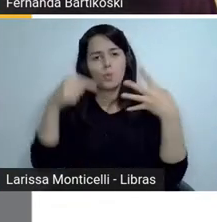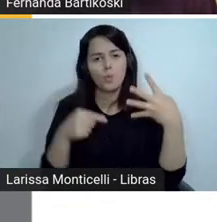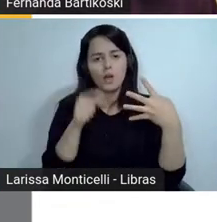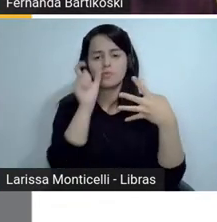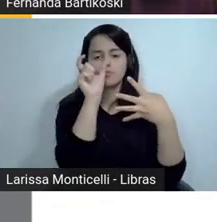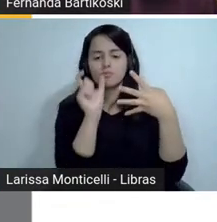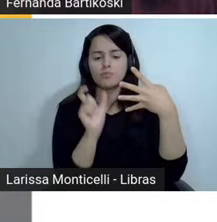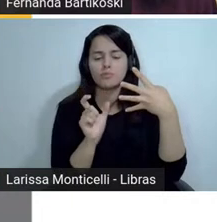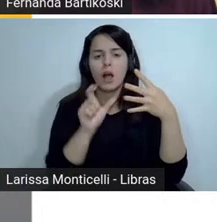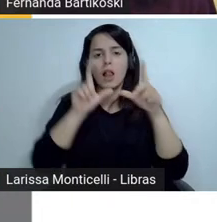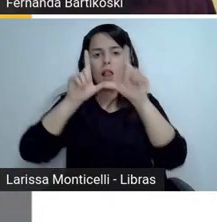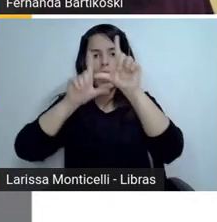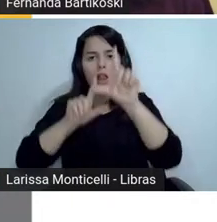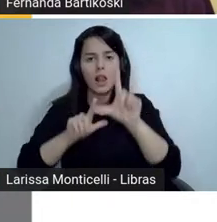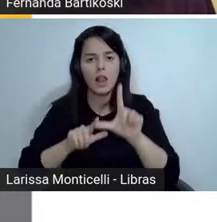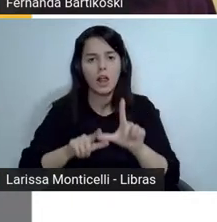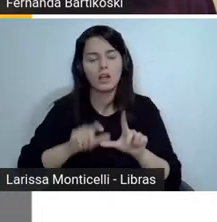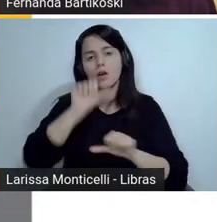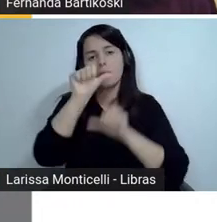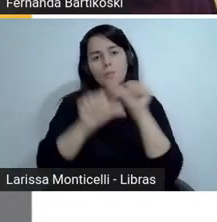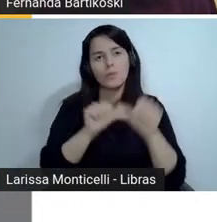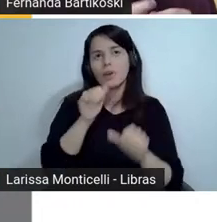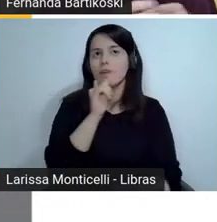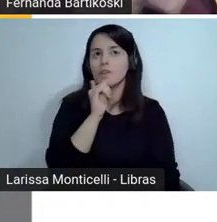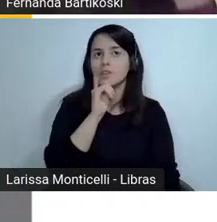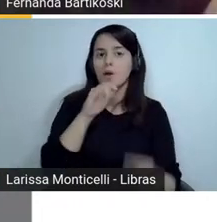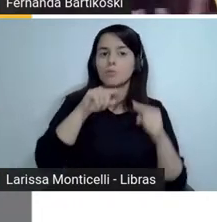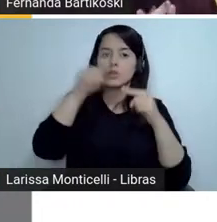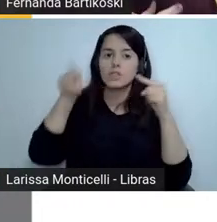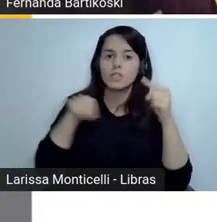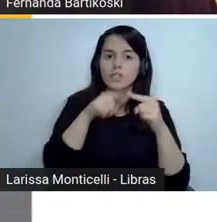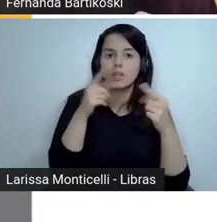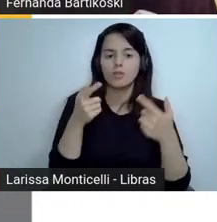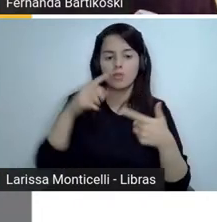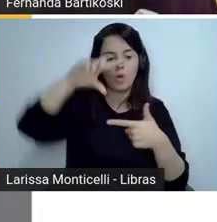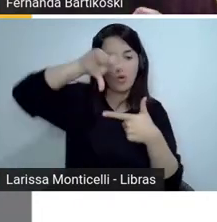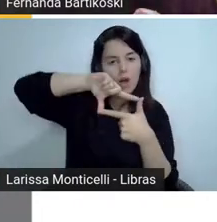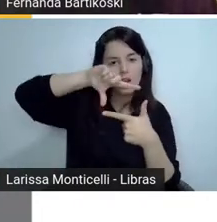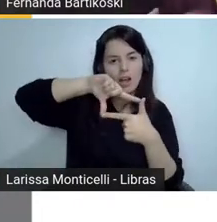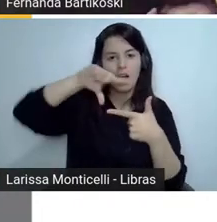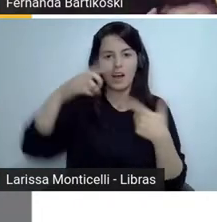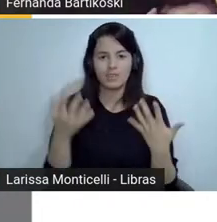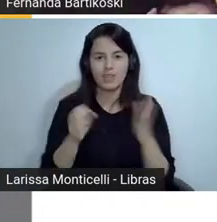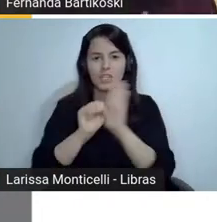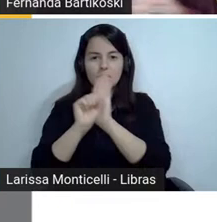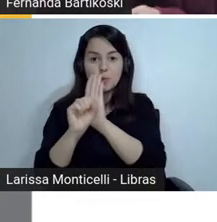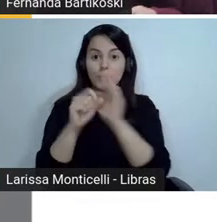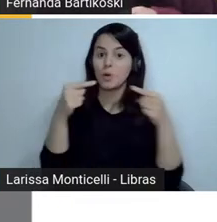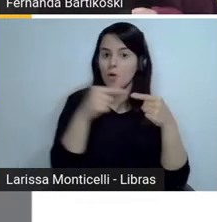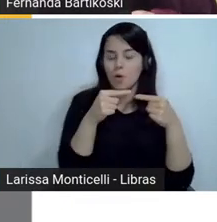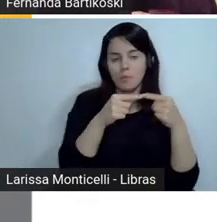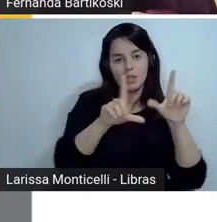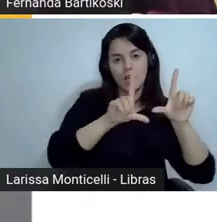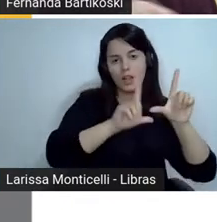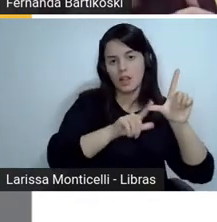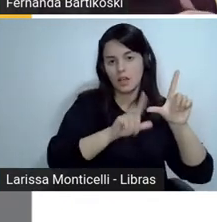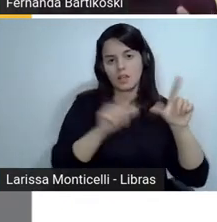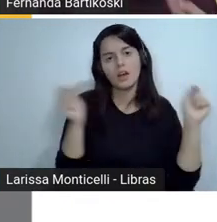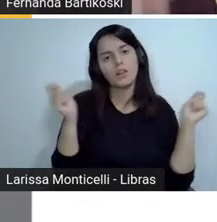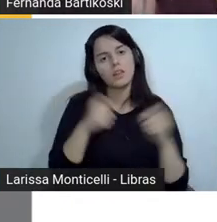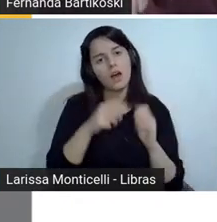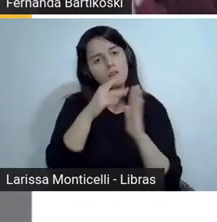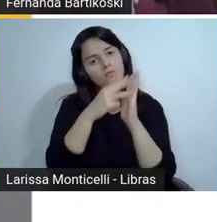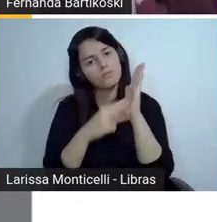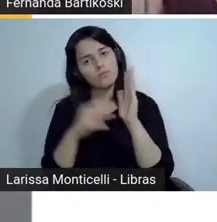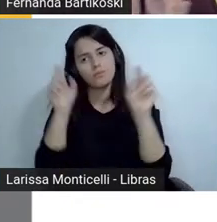outras coisas então dá para fazer algo bem bem rápido seja Word mesmo computador ou